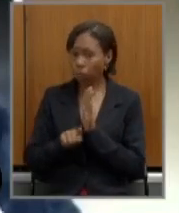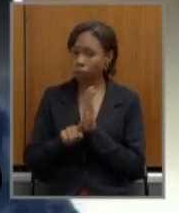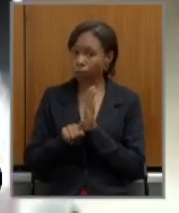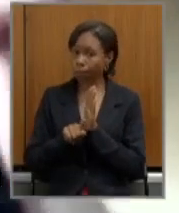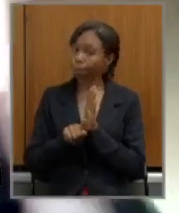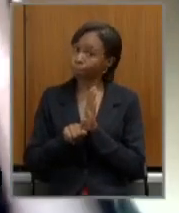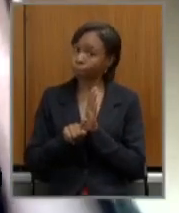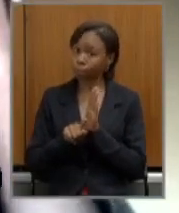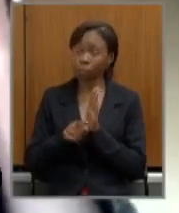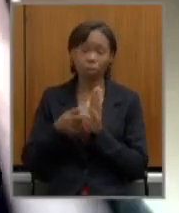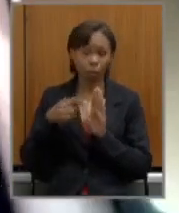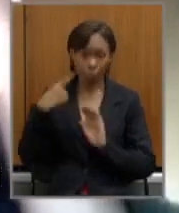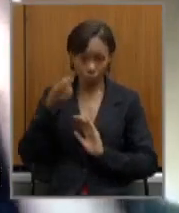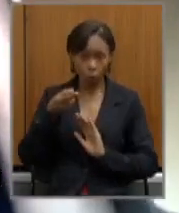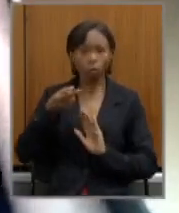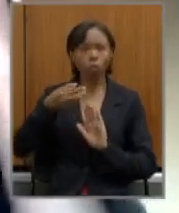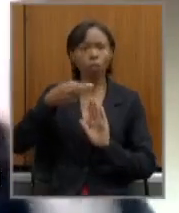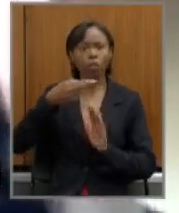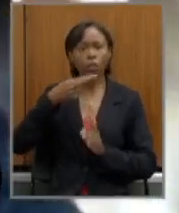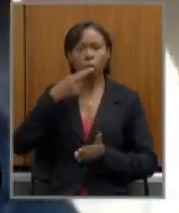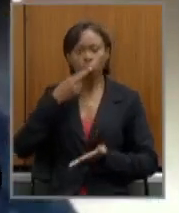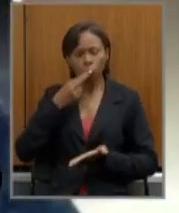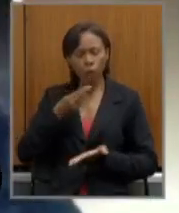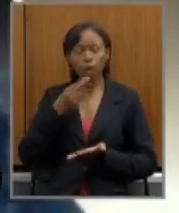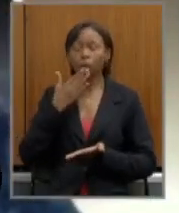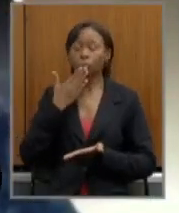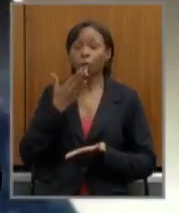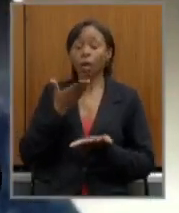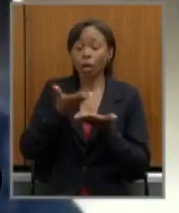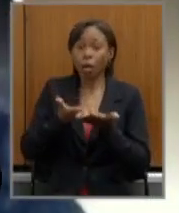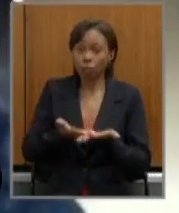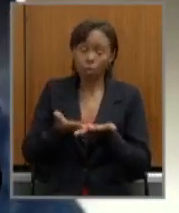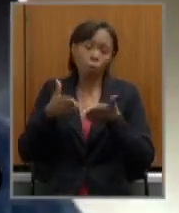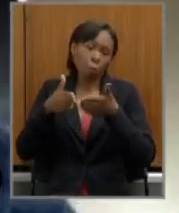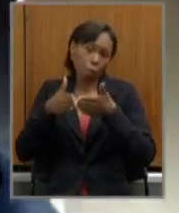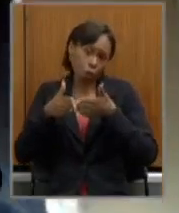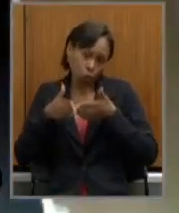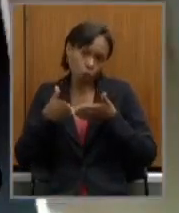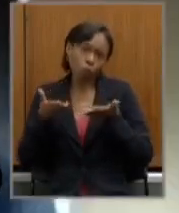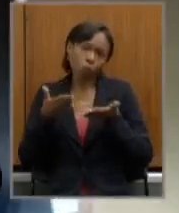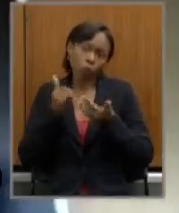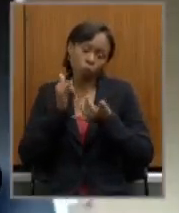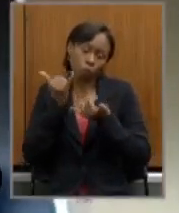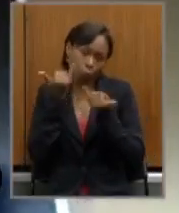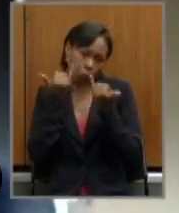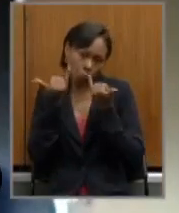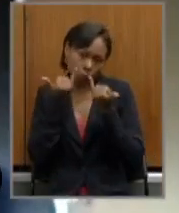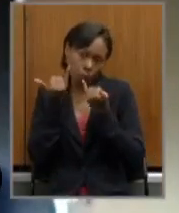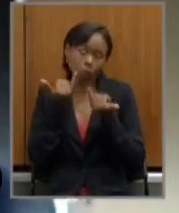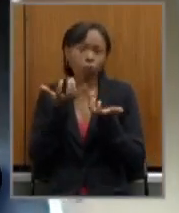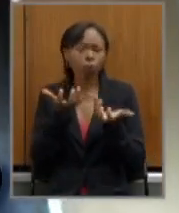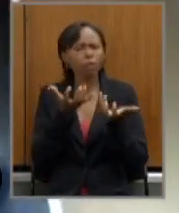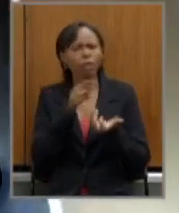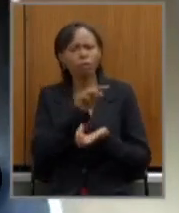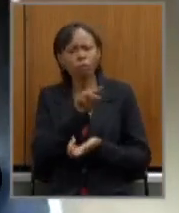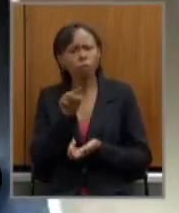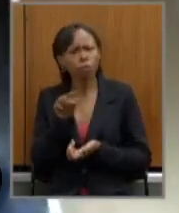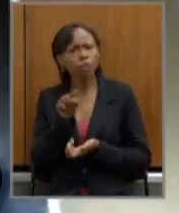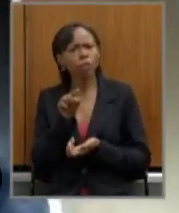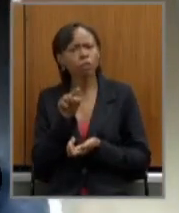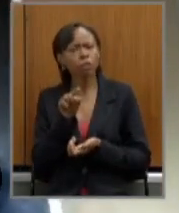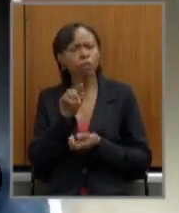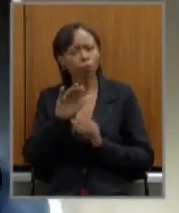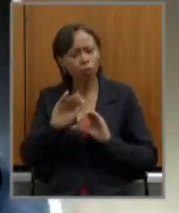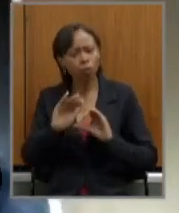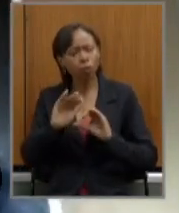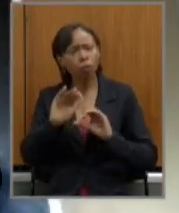requerimento pedido de informação mas gostaria de ouvir que fosse enviada